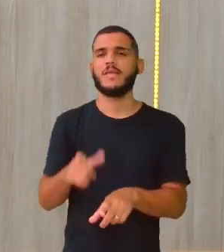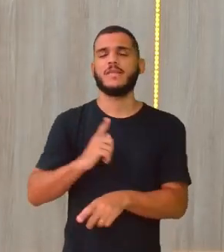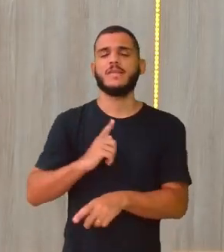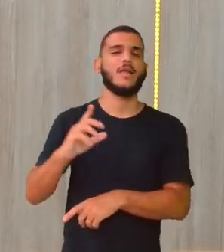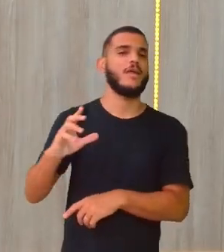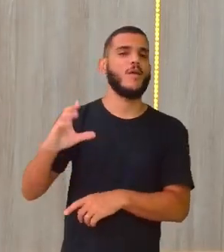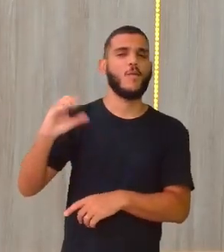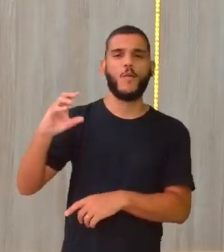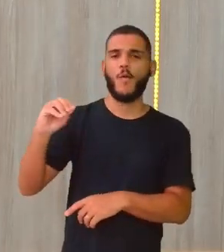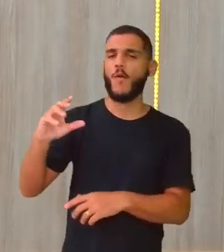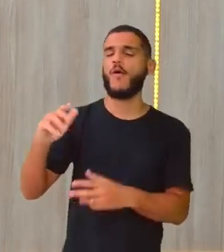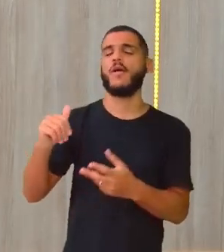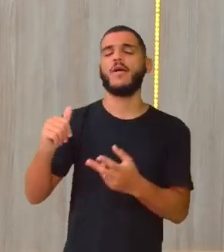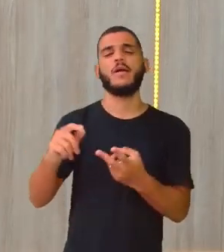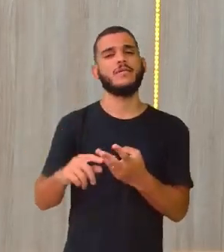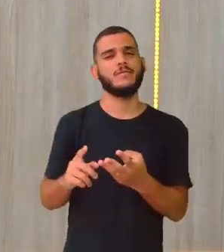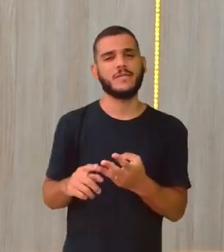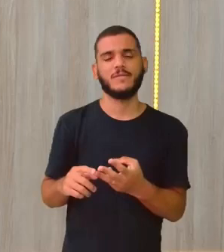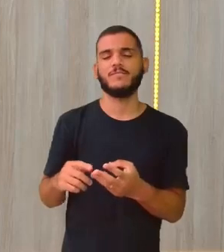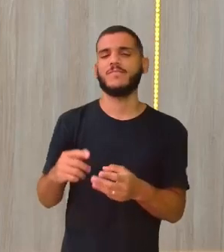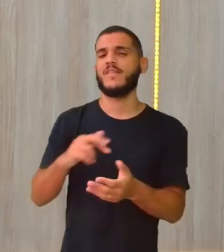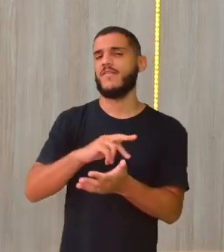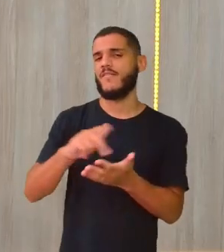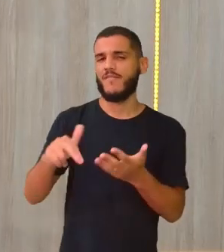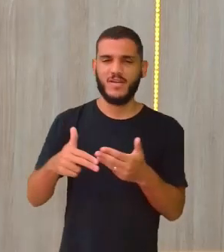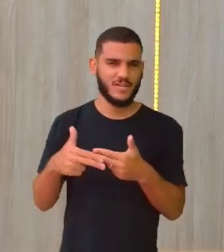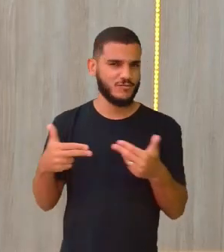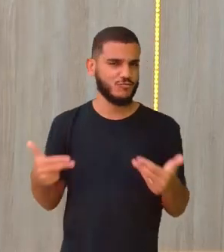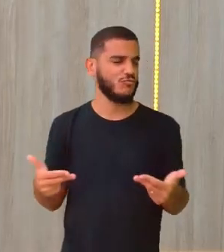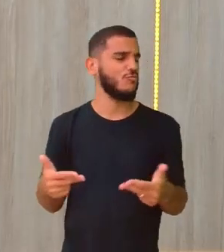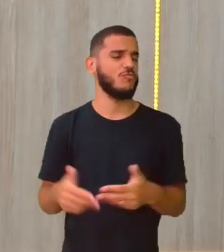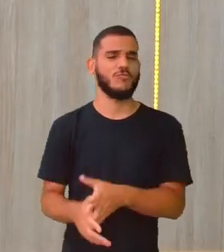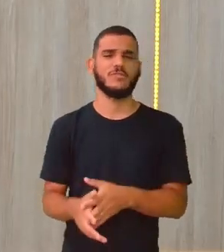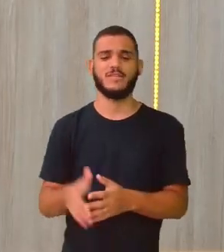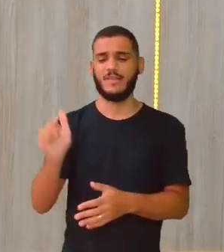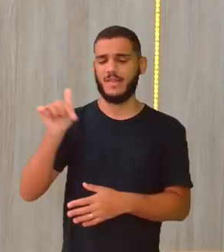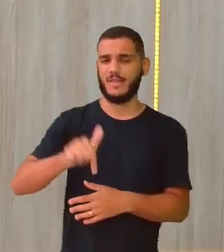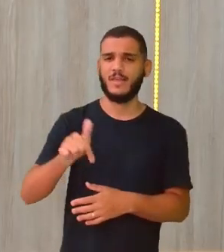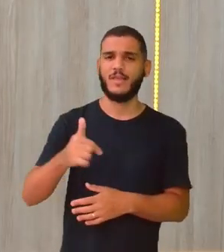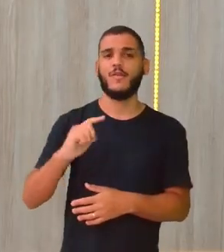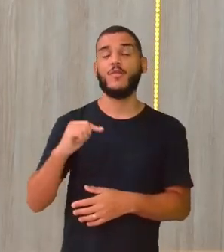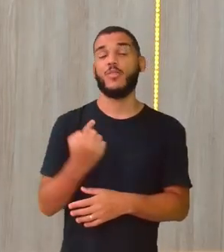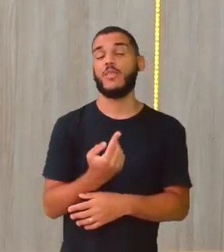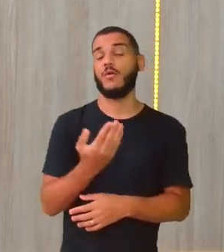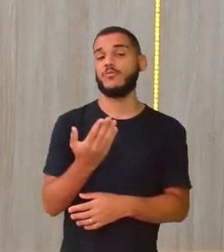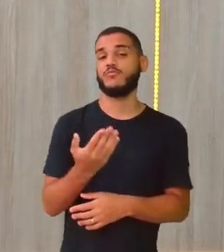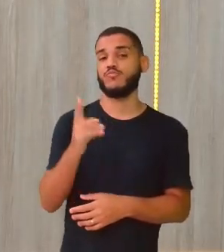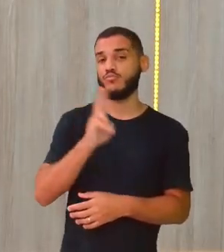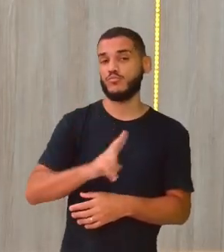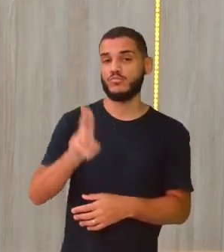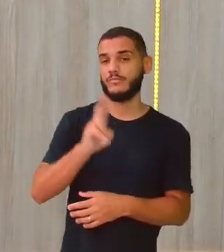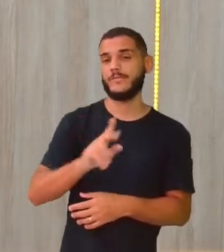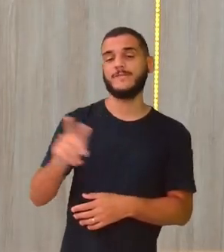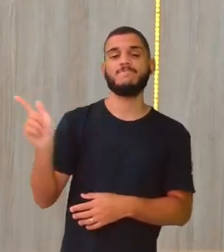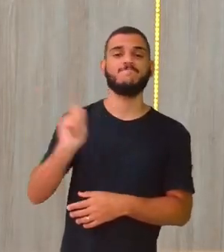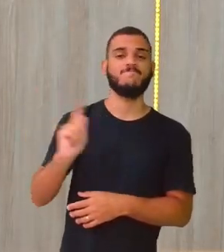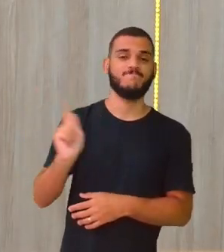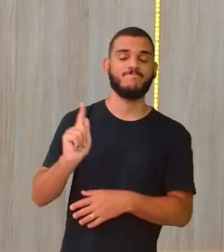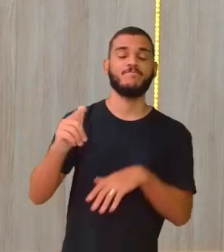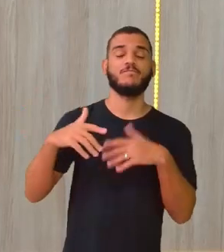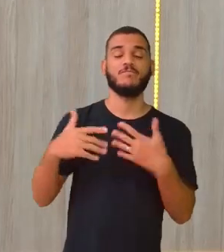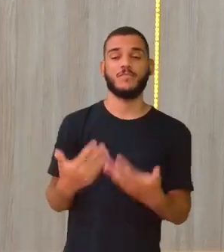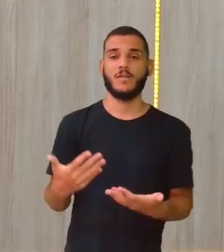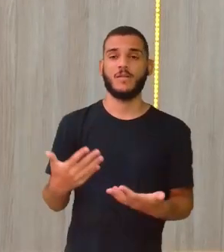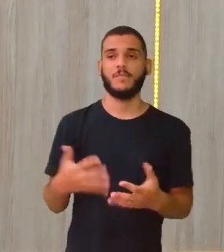Fanta. Continua lutando, Pedro Paulo, que é propaganda virada mesmo. Aí a gente consumiu aquele refrigerante. Fomos